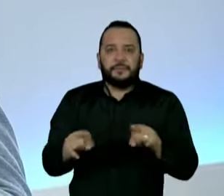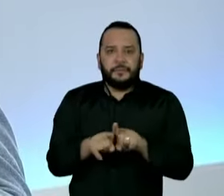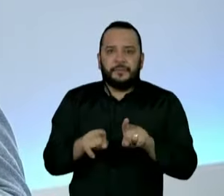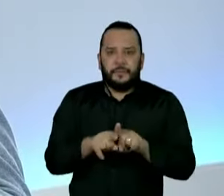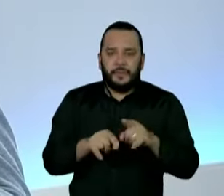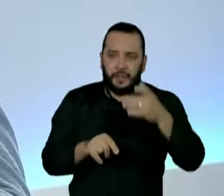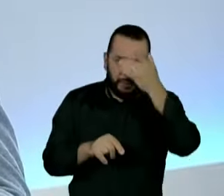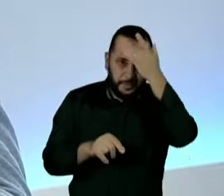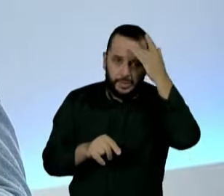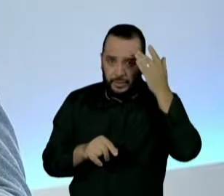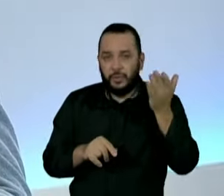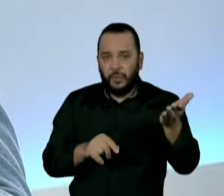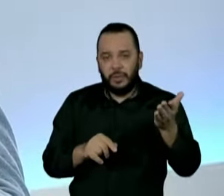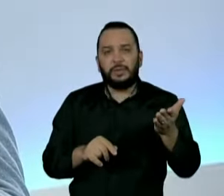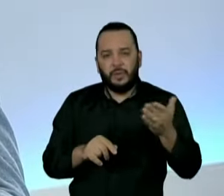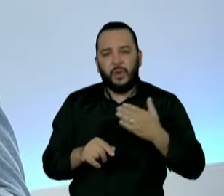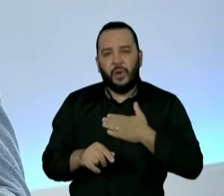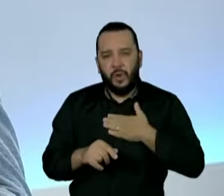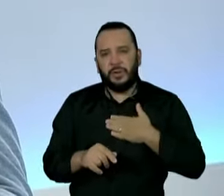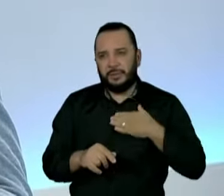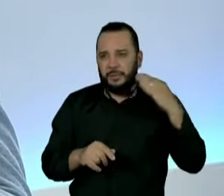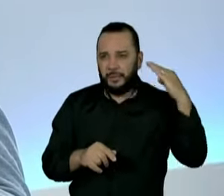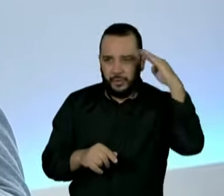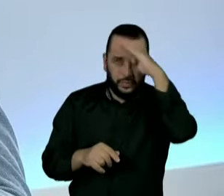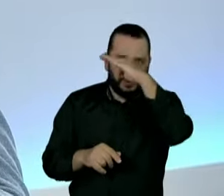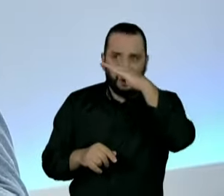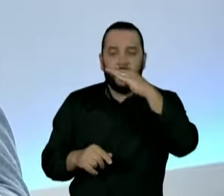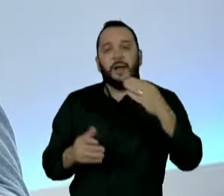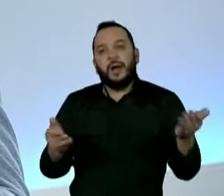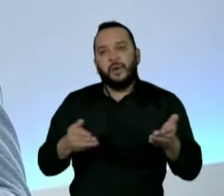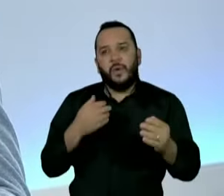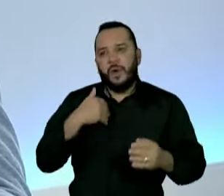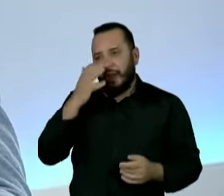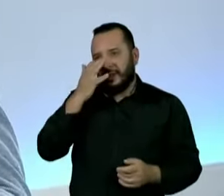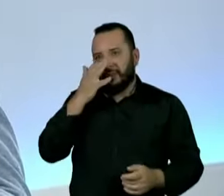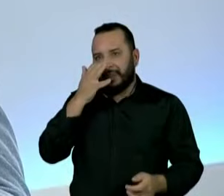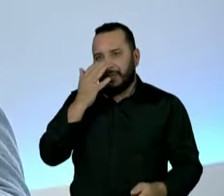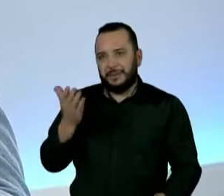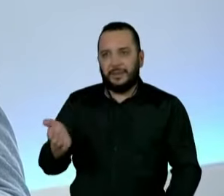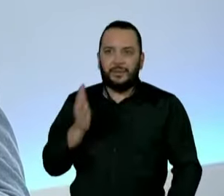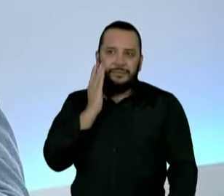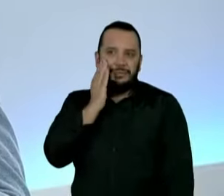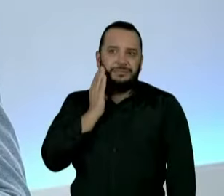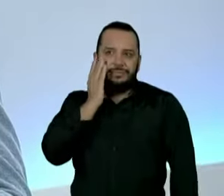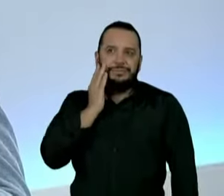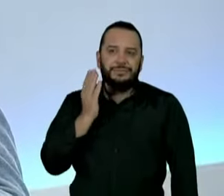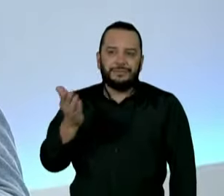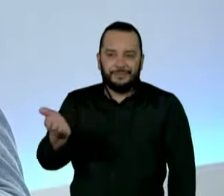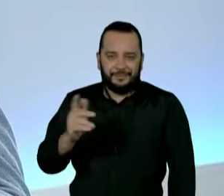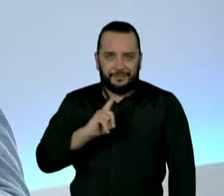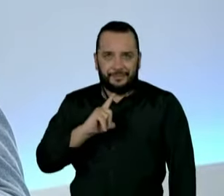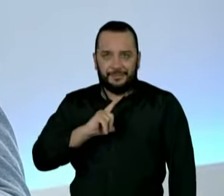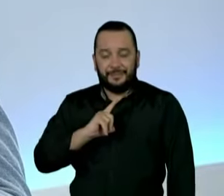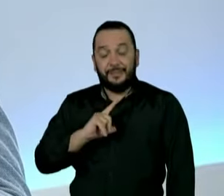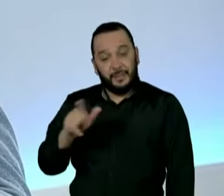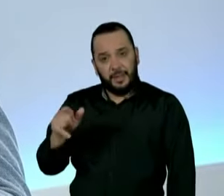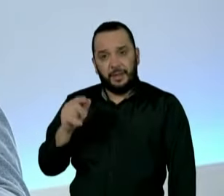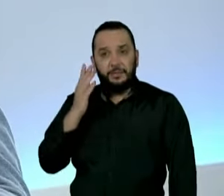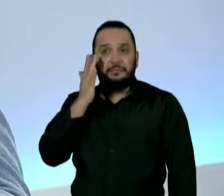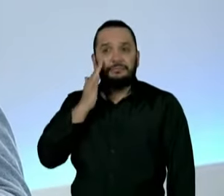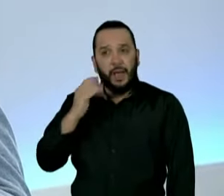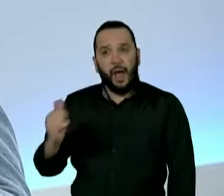são afetos aí de Jair Bolsonaro e rola uma admiração para quando ele tenta roubar essa imagem do presidente, aproveitar dessa imagem,